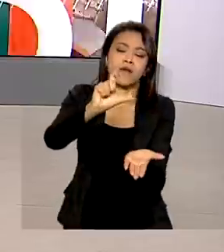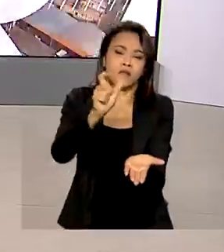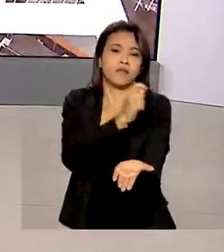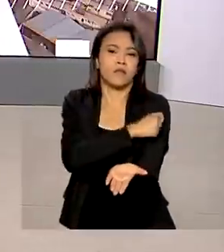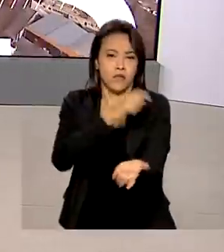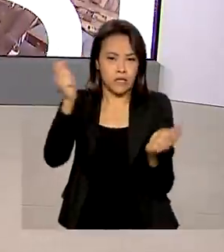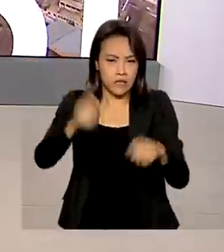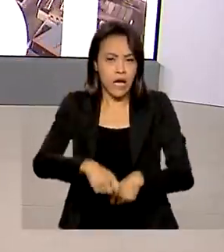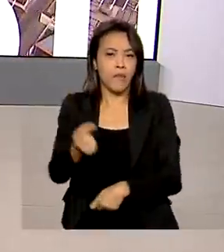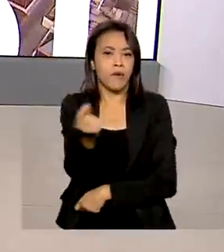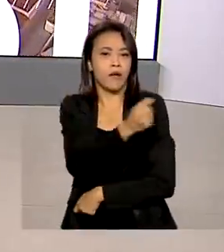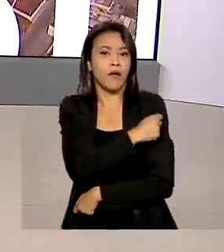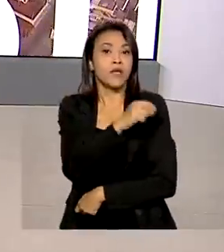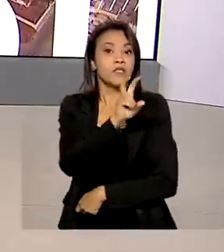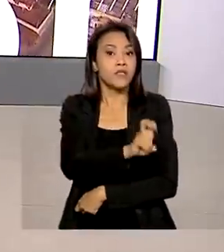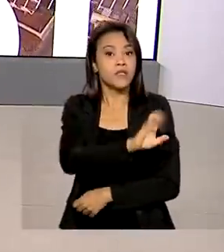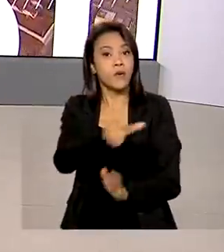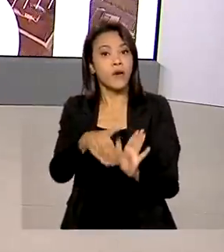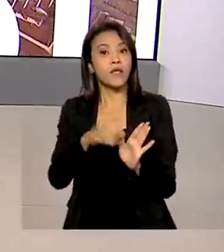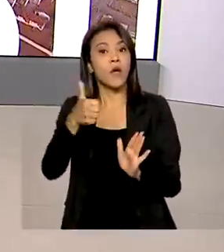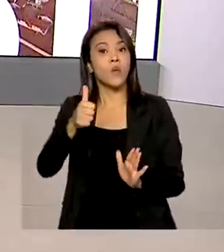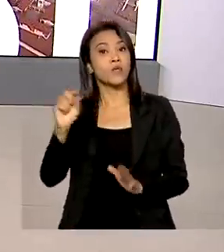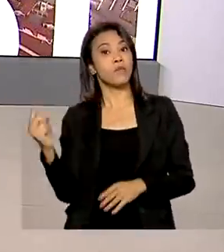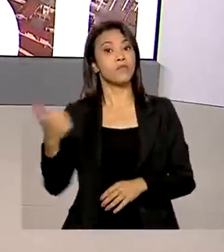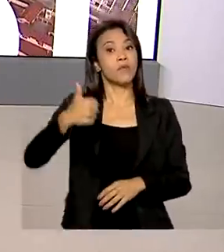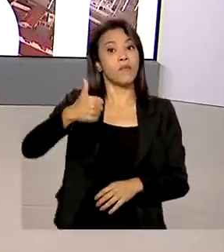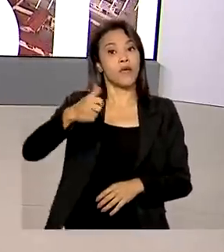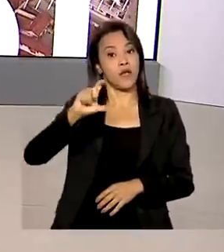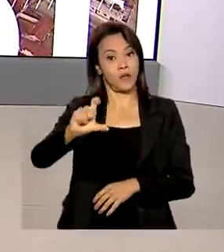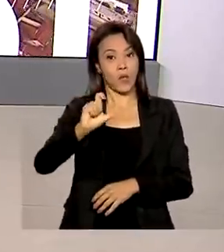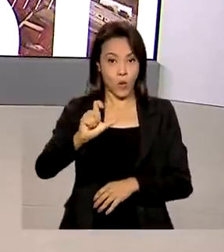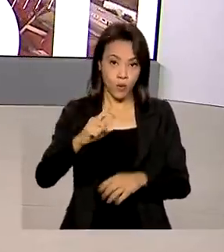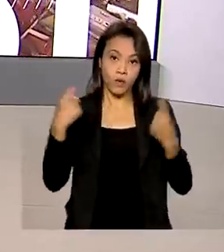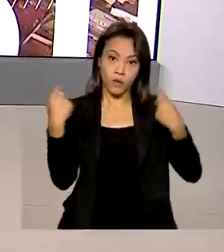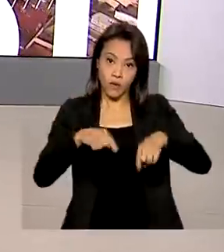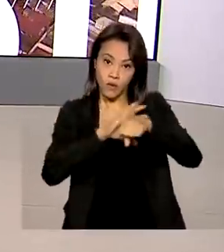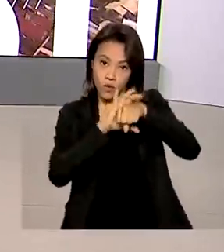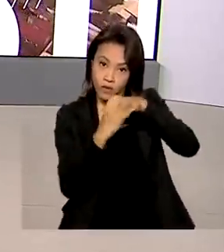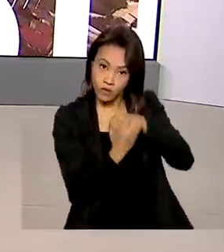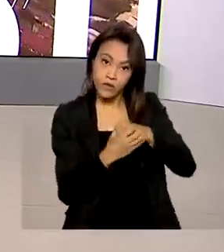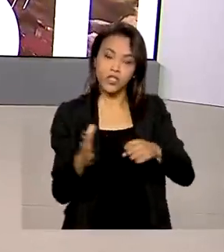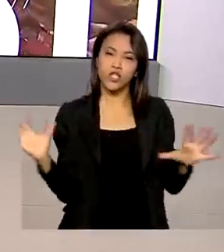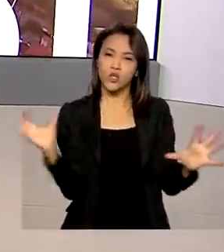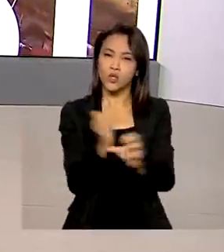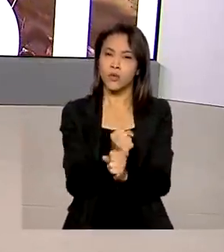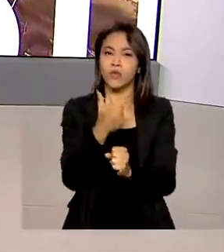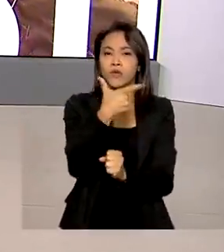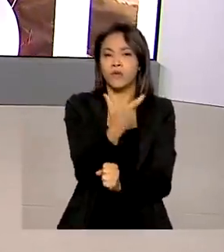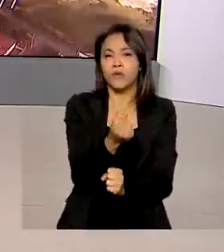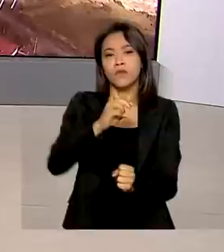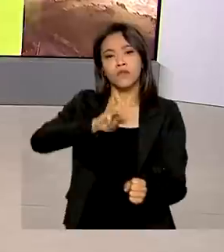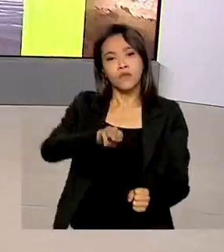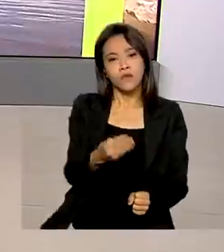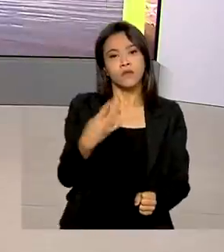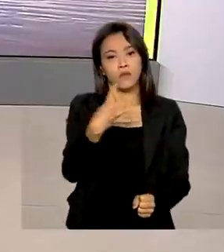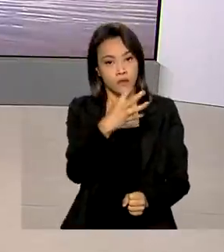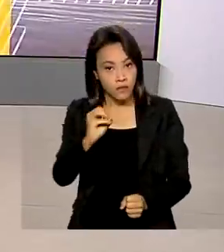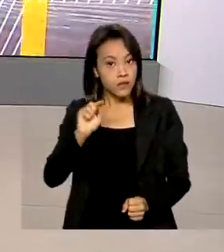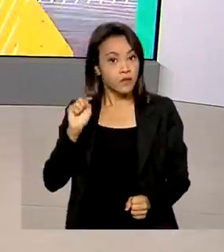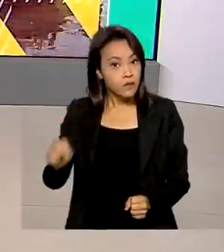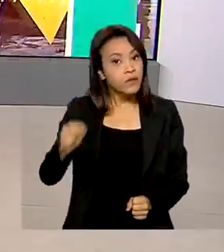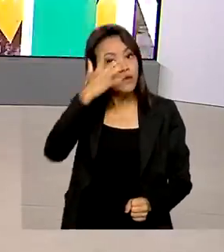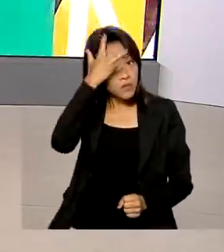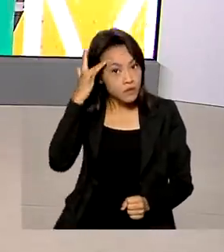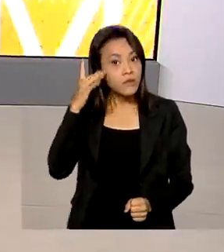de 5 a 11 anos com a primeira dose contra a Covid-19. Ao todo, 20 milhões e 400 mil brasileiros estão